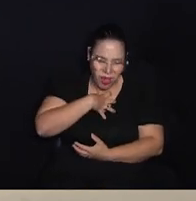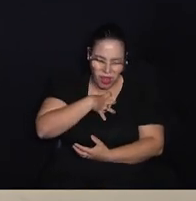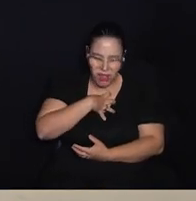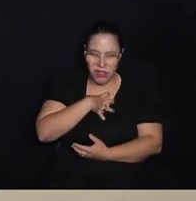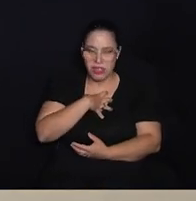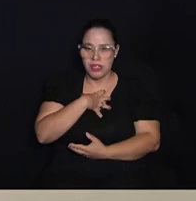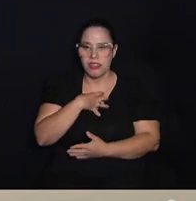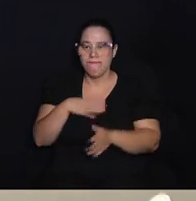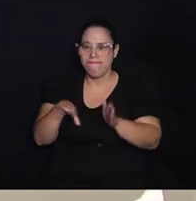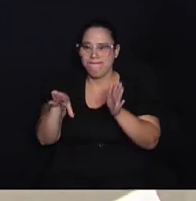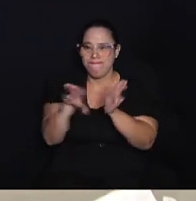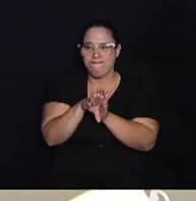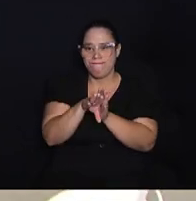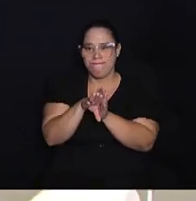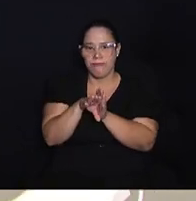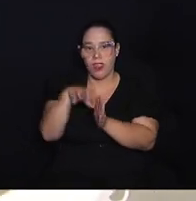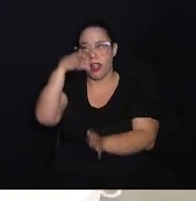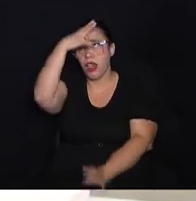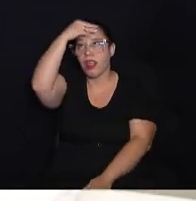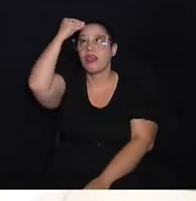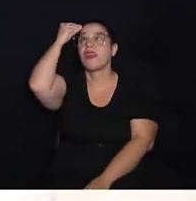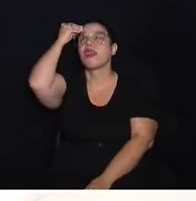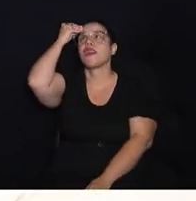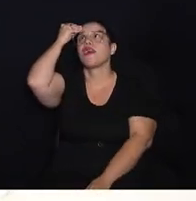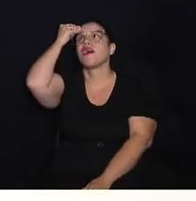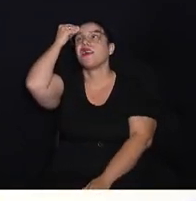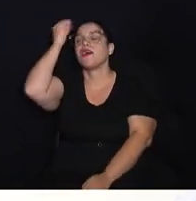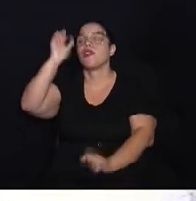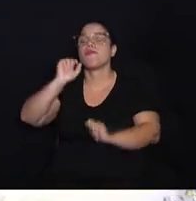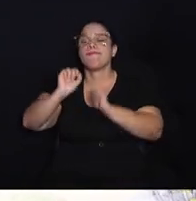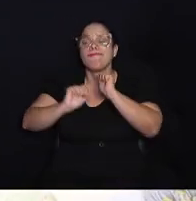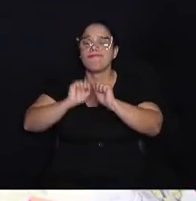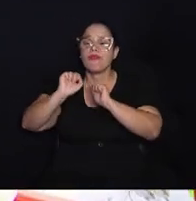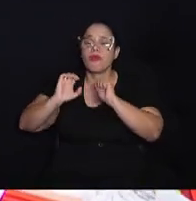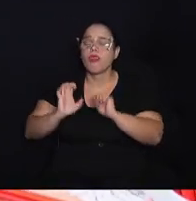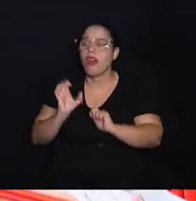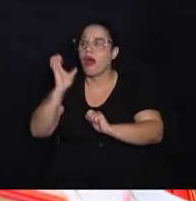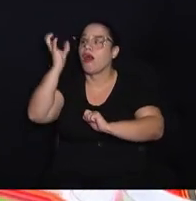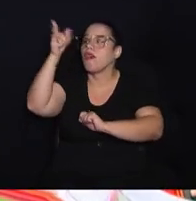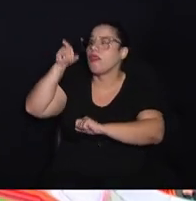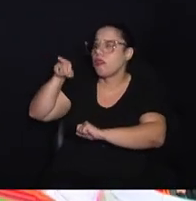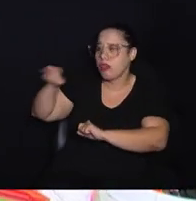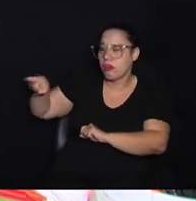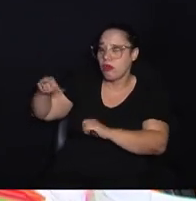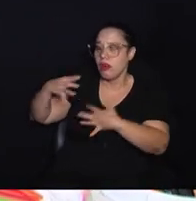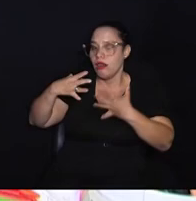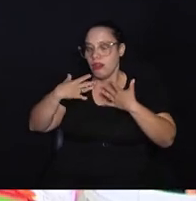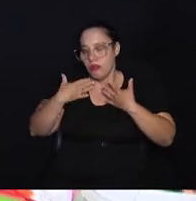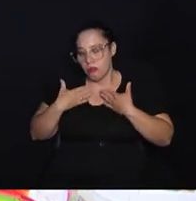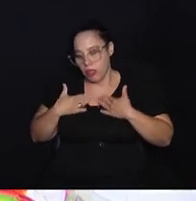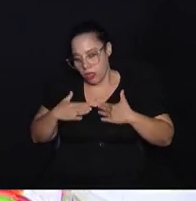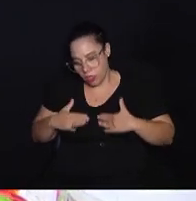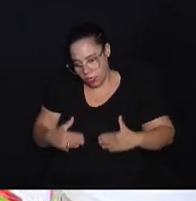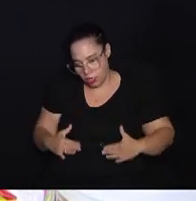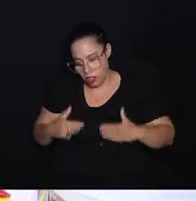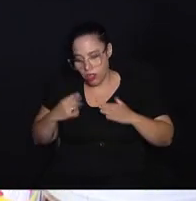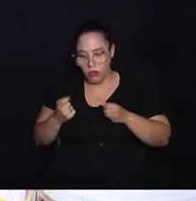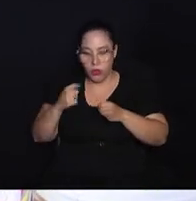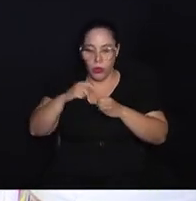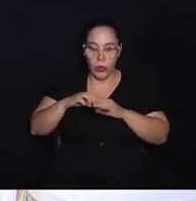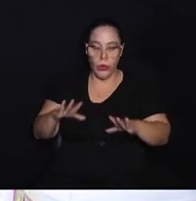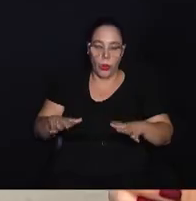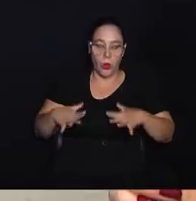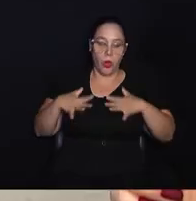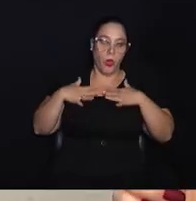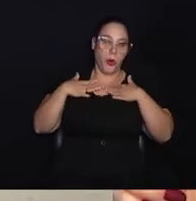quando a gente entra aqui, a gente esquece um pouco o que está acontecendo lá dentro e a gente fica mais calma, mais tranquila, volta mais leve lá para